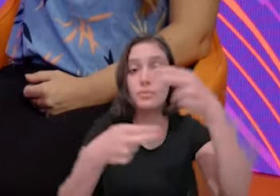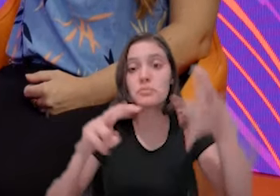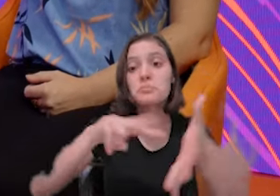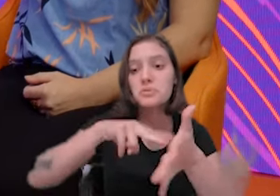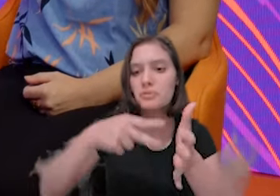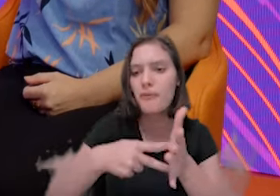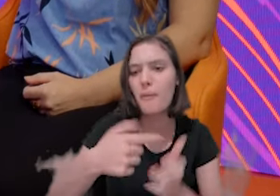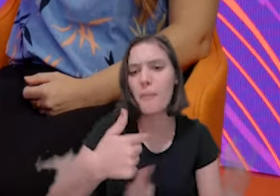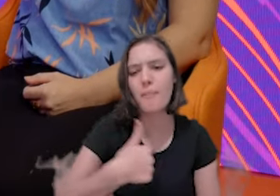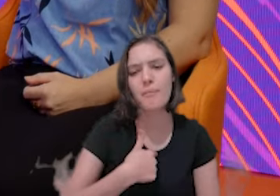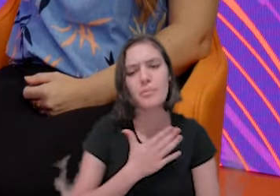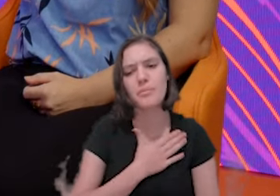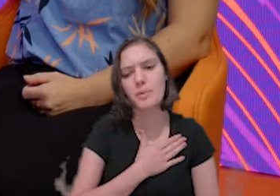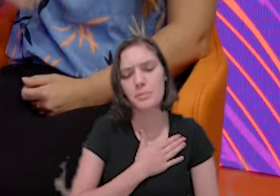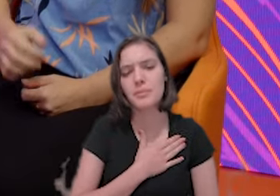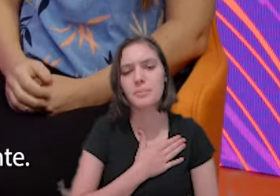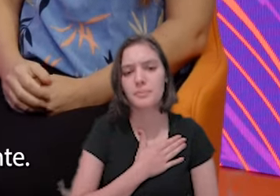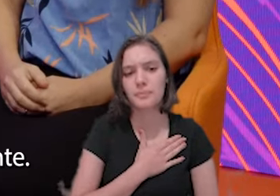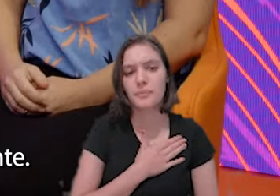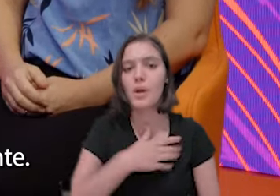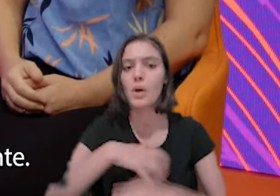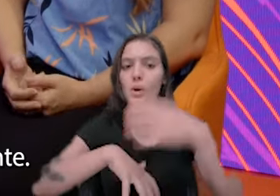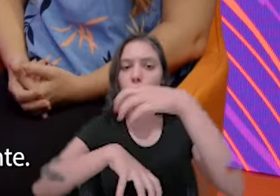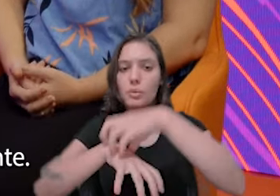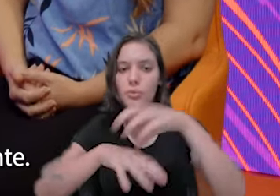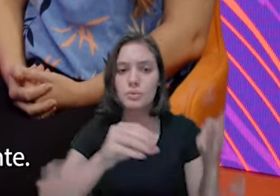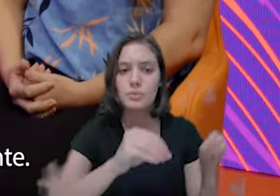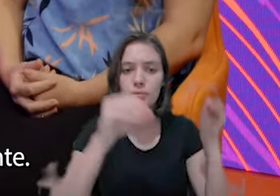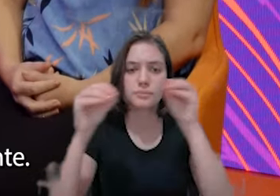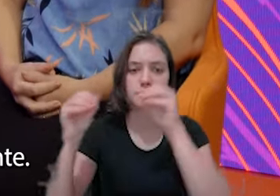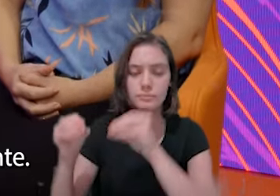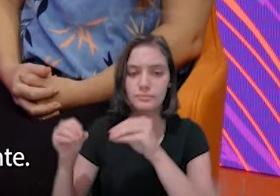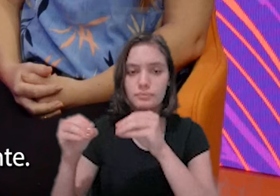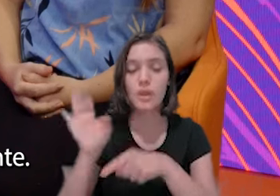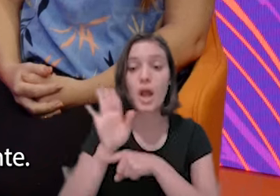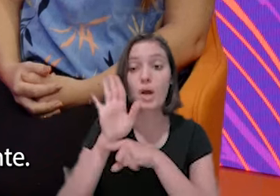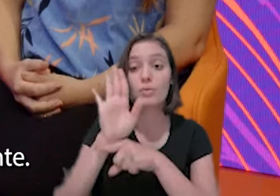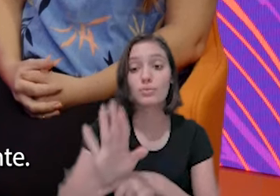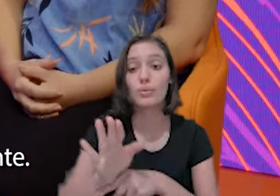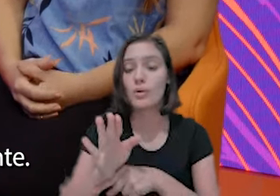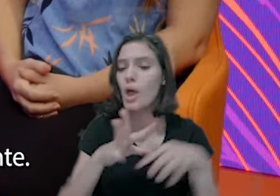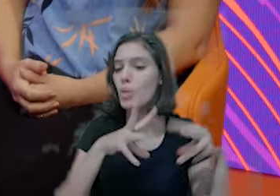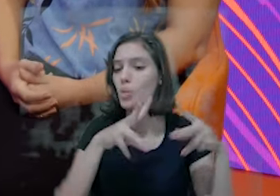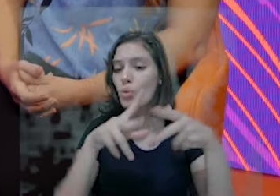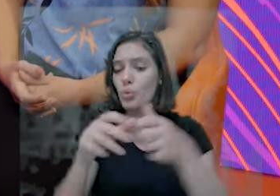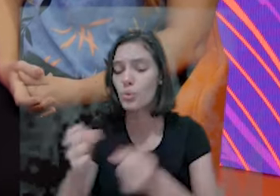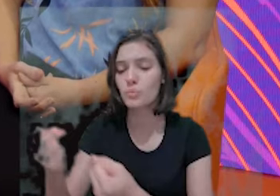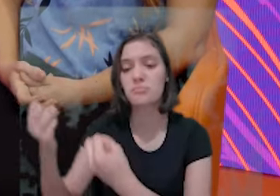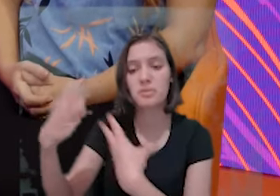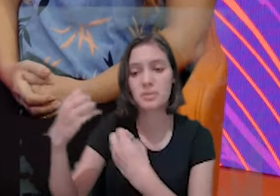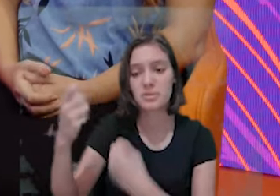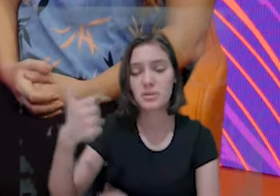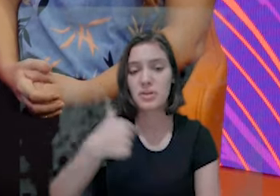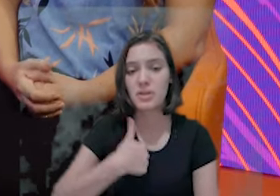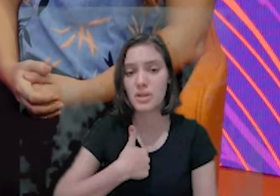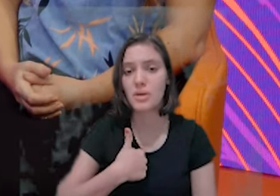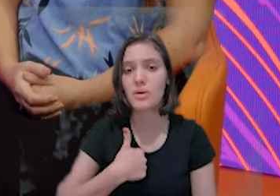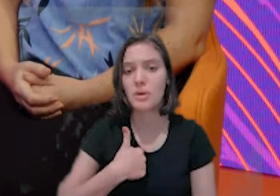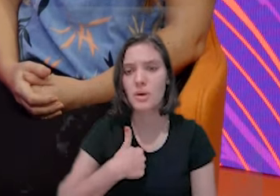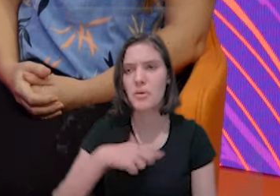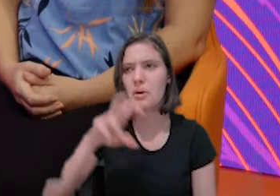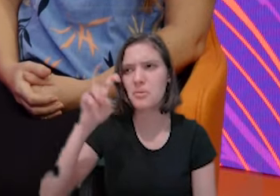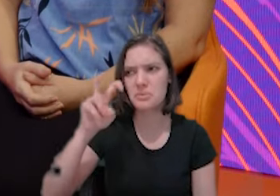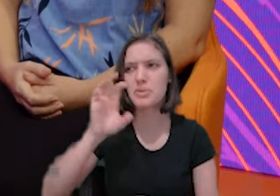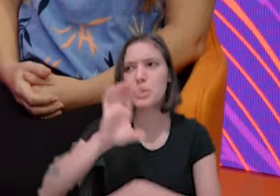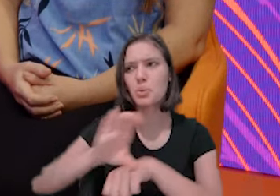Ajudou bastante com as capacitações que eu participei, acho que umas cinco participei quando estava no antigo Centro de Imigrantes. Aí, nossa, é uma